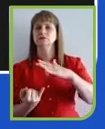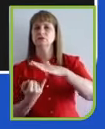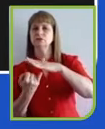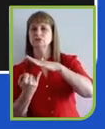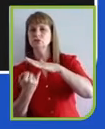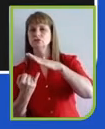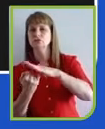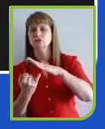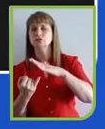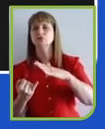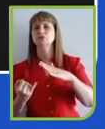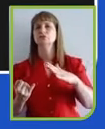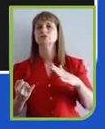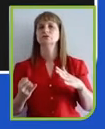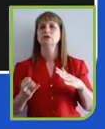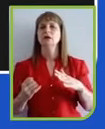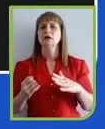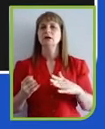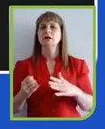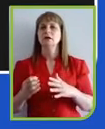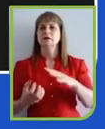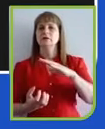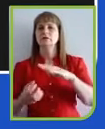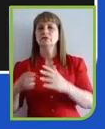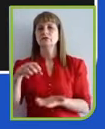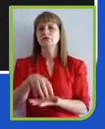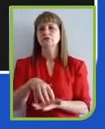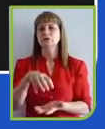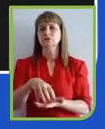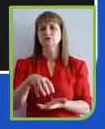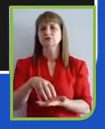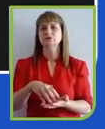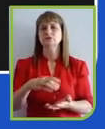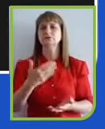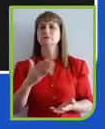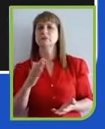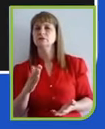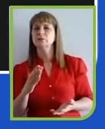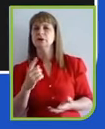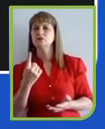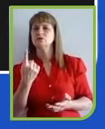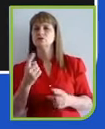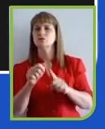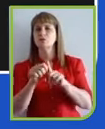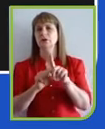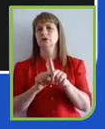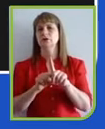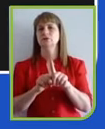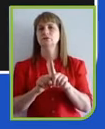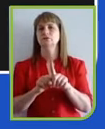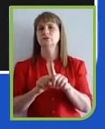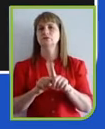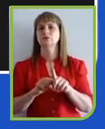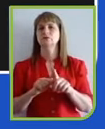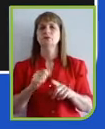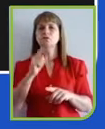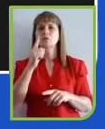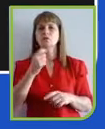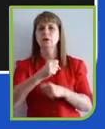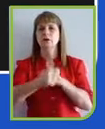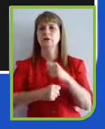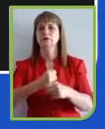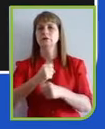ao longo de um ano. A gente teve uma concentração em três meses. O meu questionamento de muitos